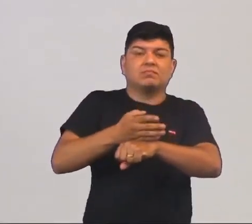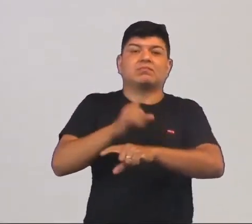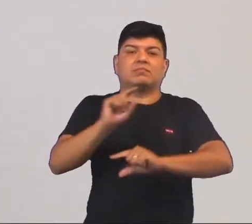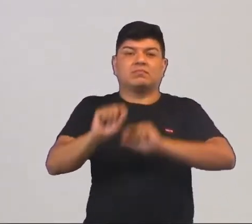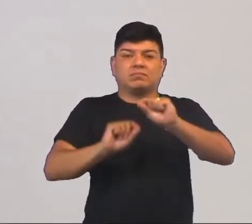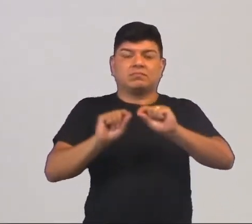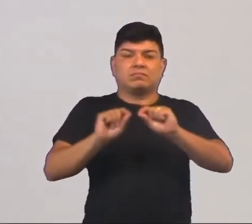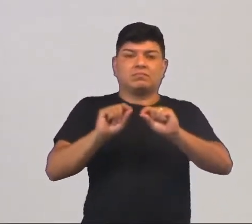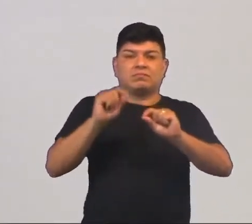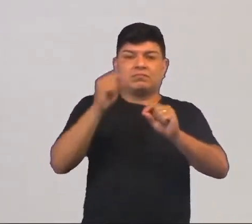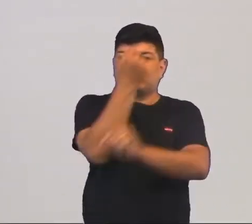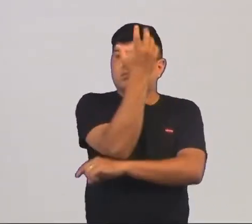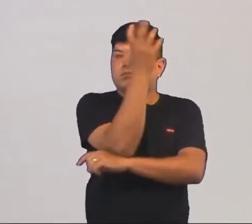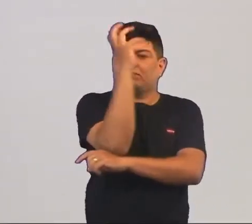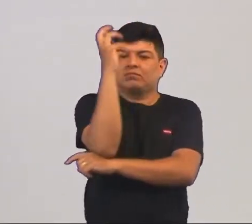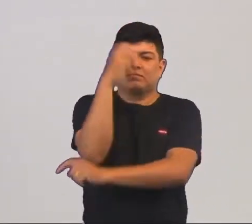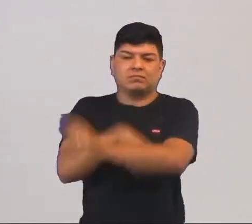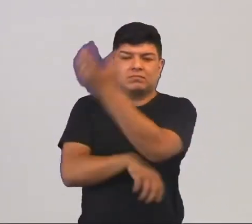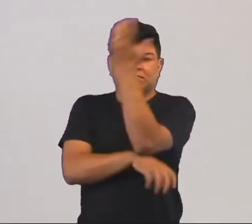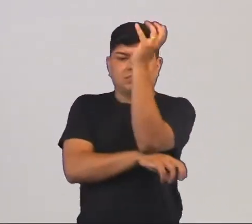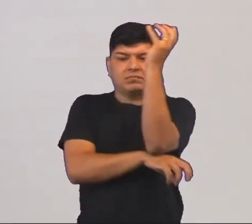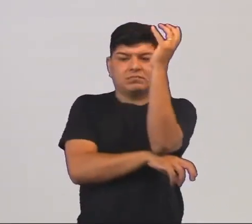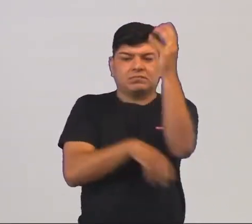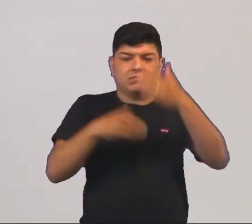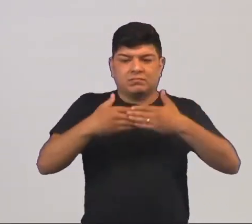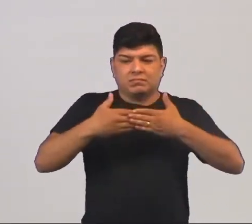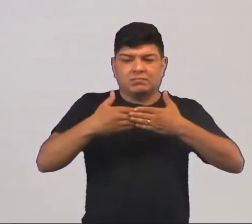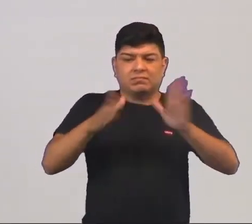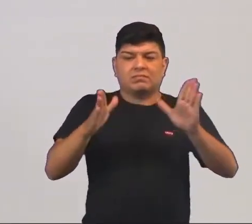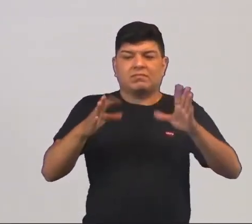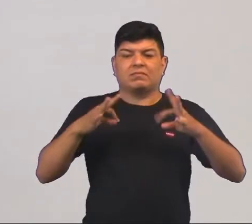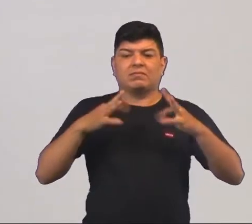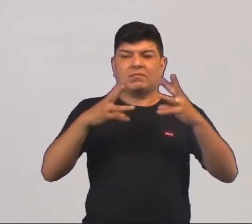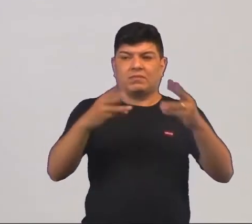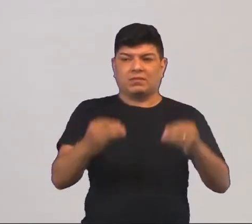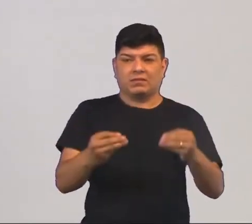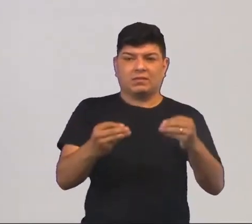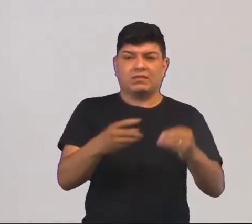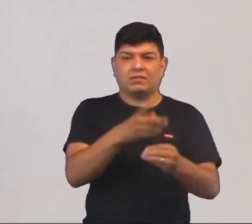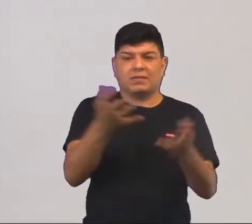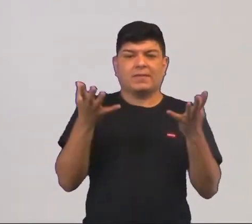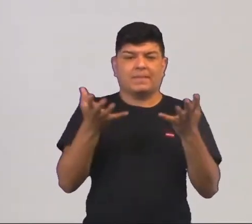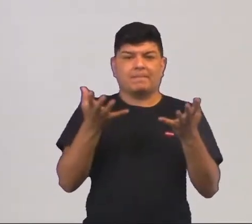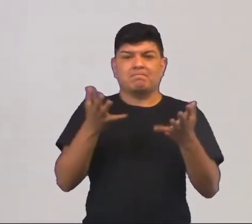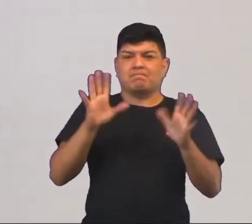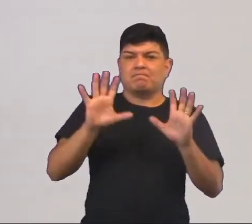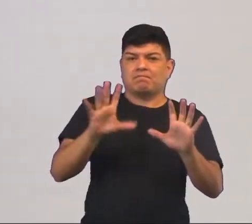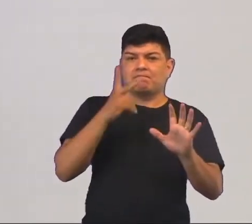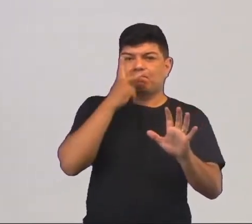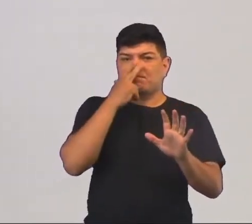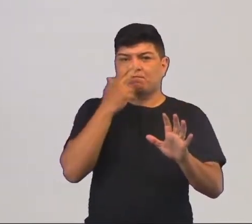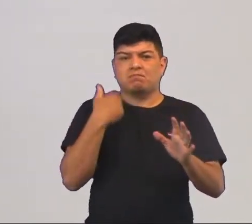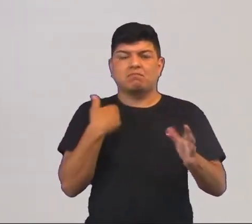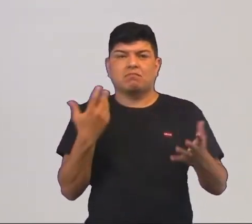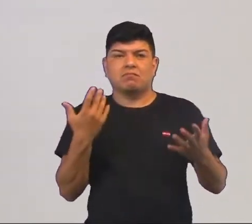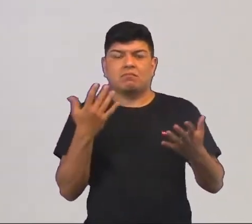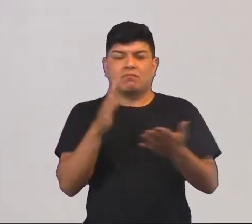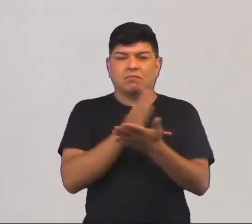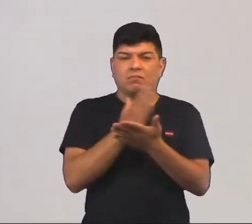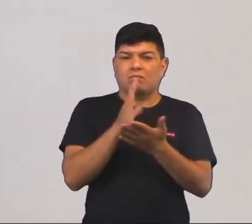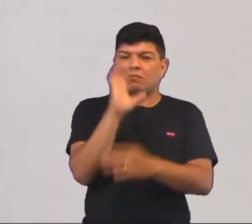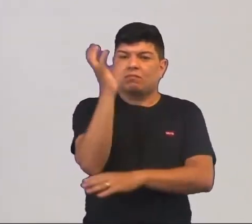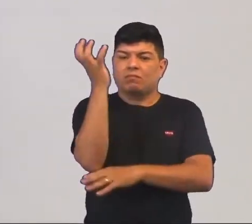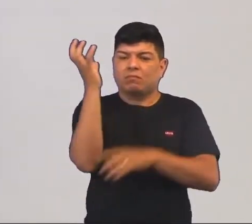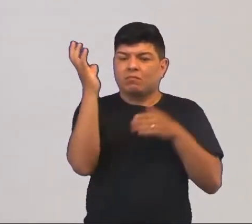a natureza é um supermercado aberto para todo mundo. Então, quando você quer ir buscar uma essência da floresta,